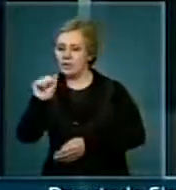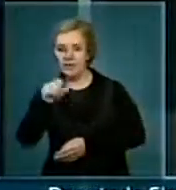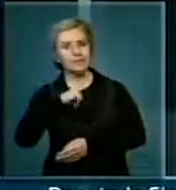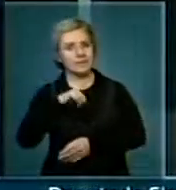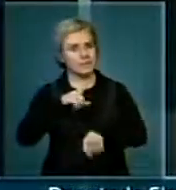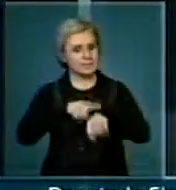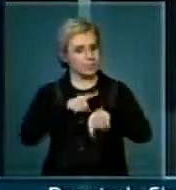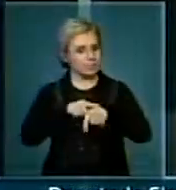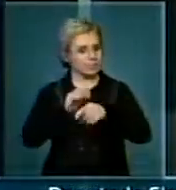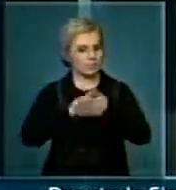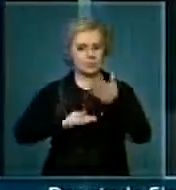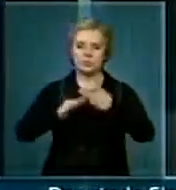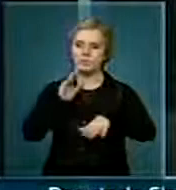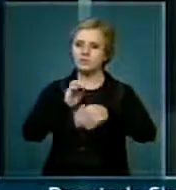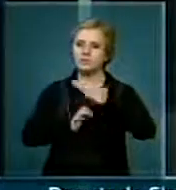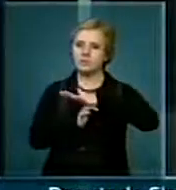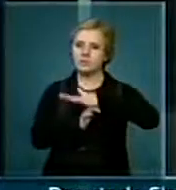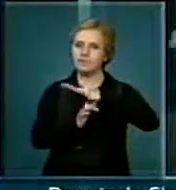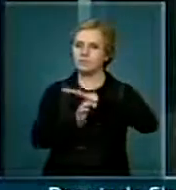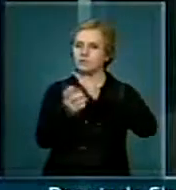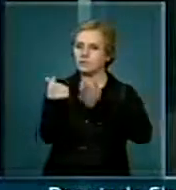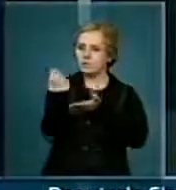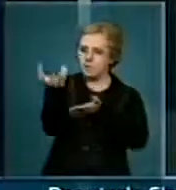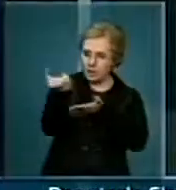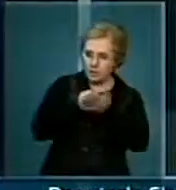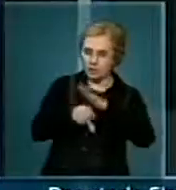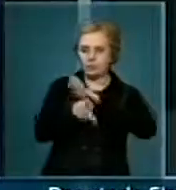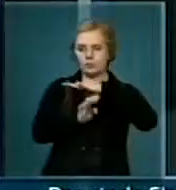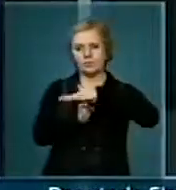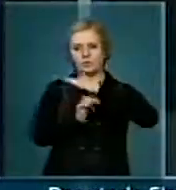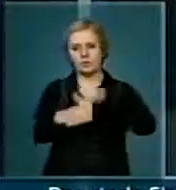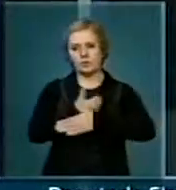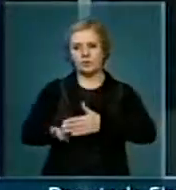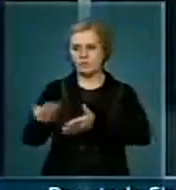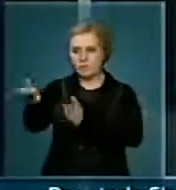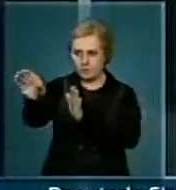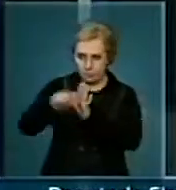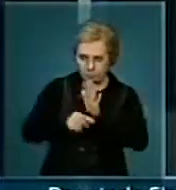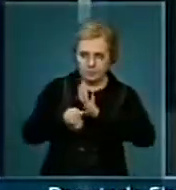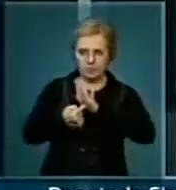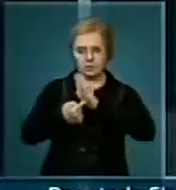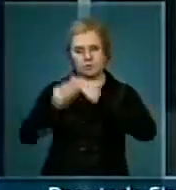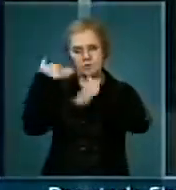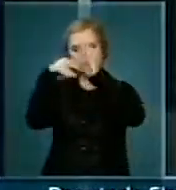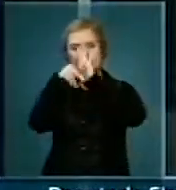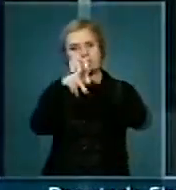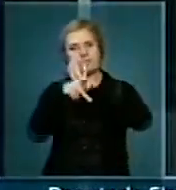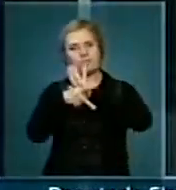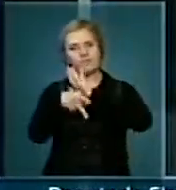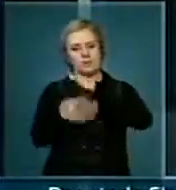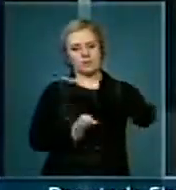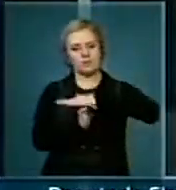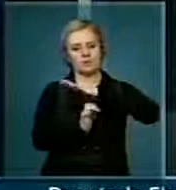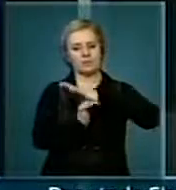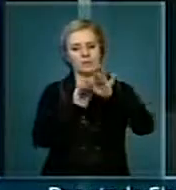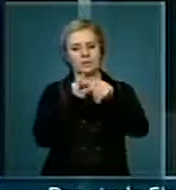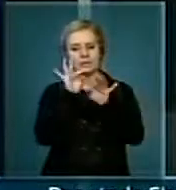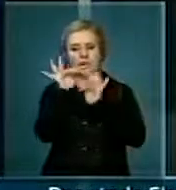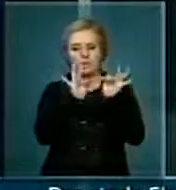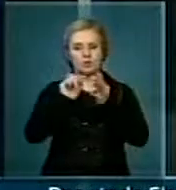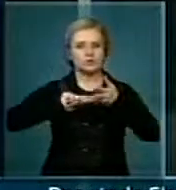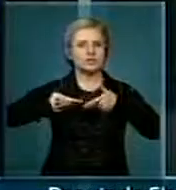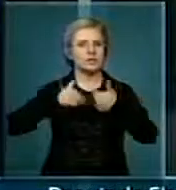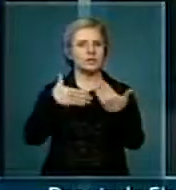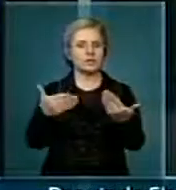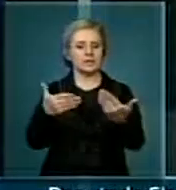foram, de certa forma, tiveram recursos do governo, através de empréstimos, para desenvolverem as suas tecnologias